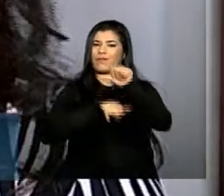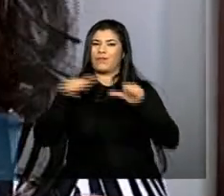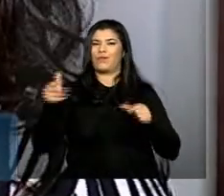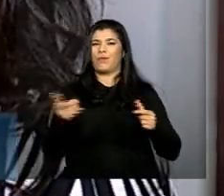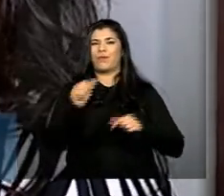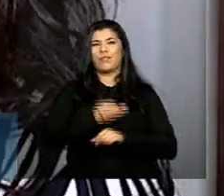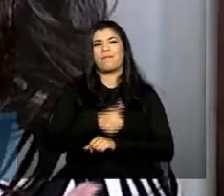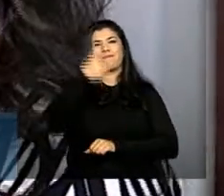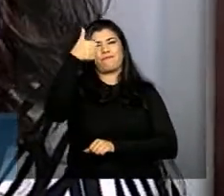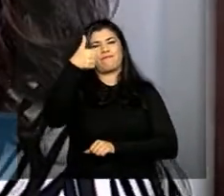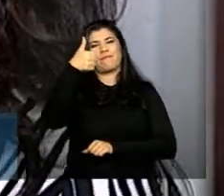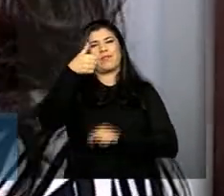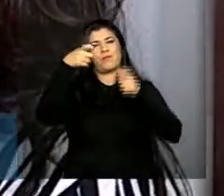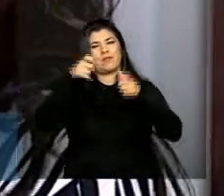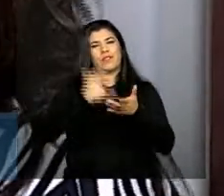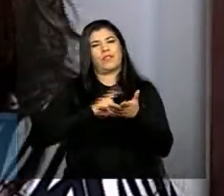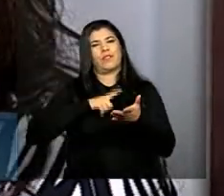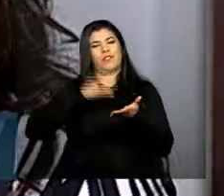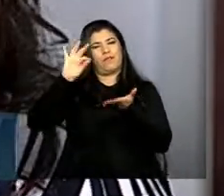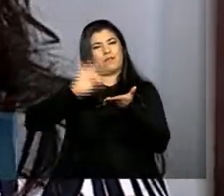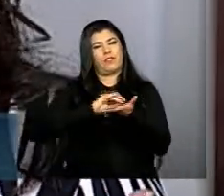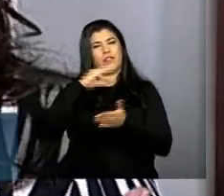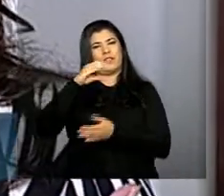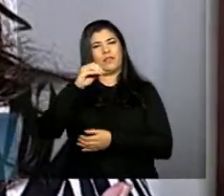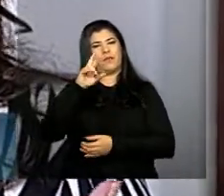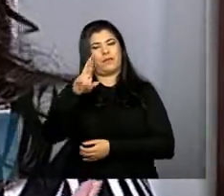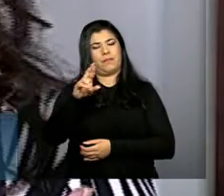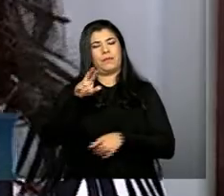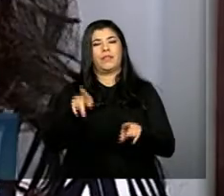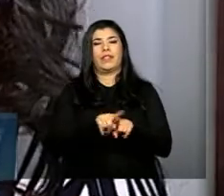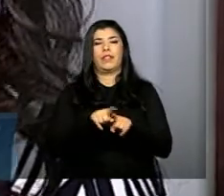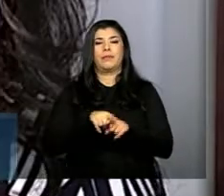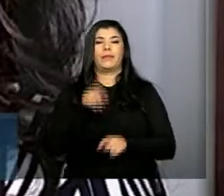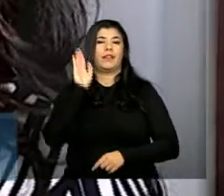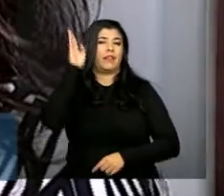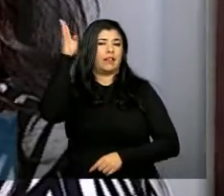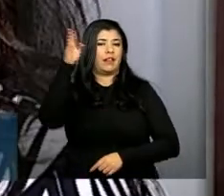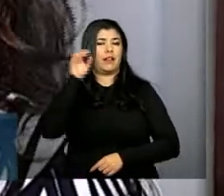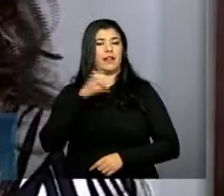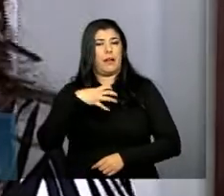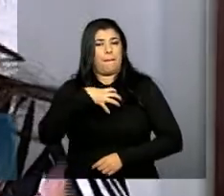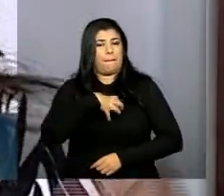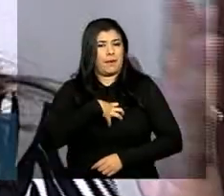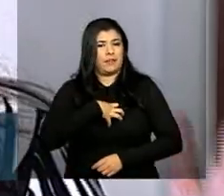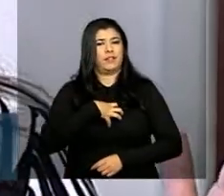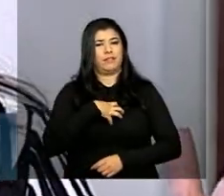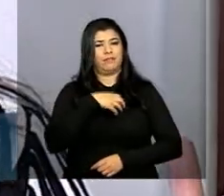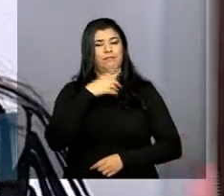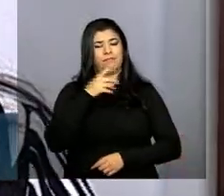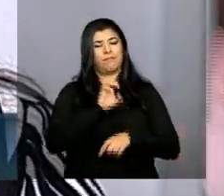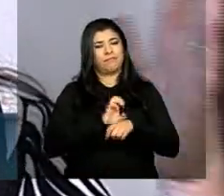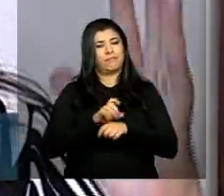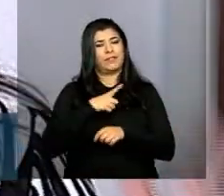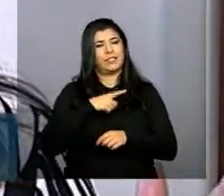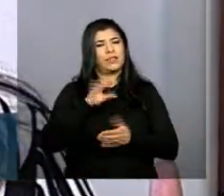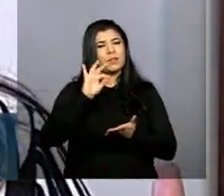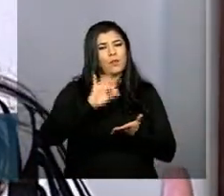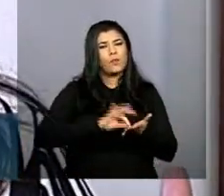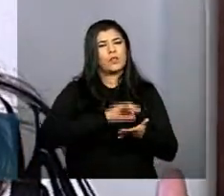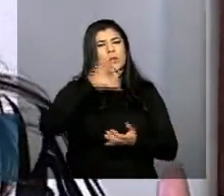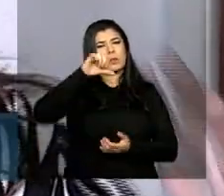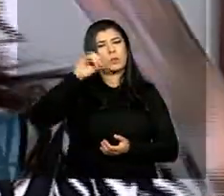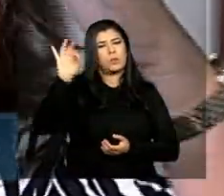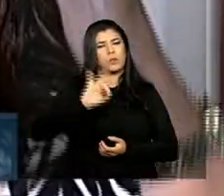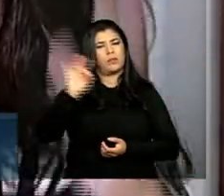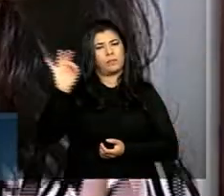na Bahia o secretário disse que de todo o car feito na Bahia grande parte talvez quase 90